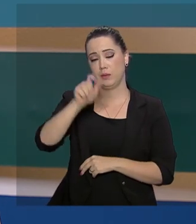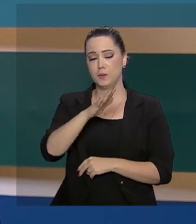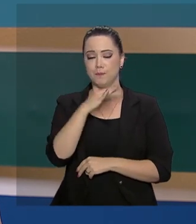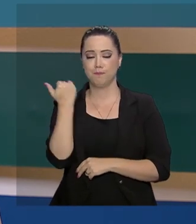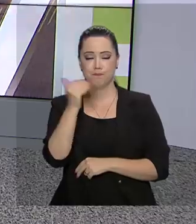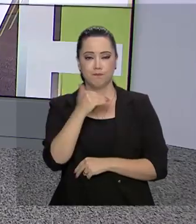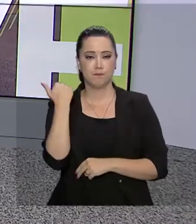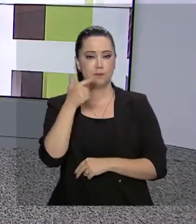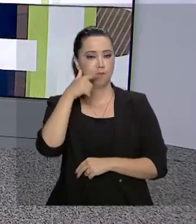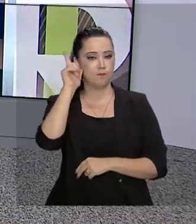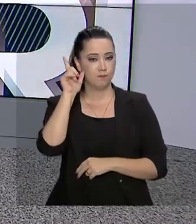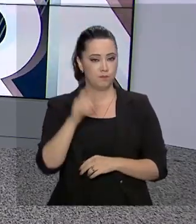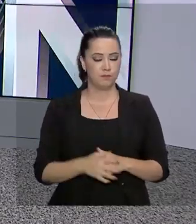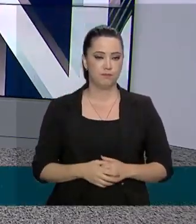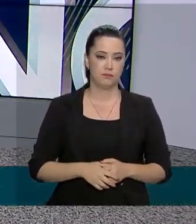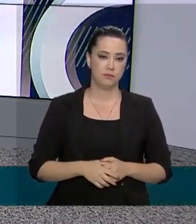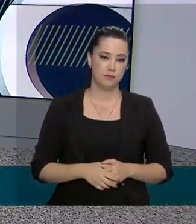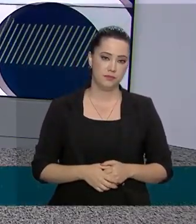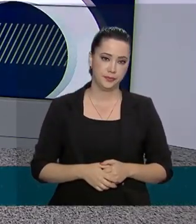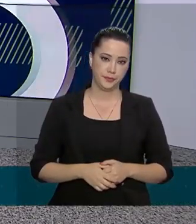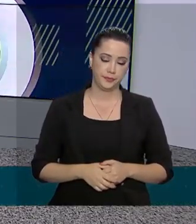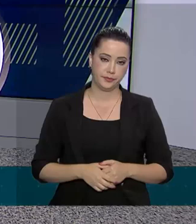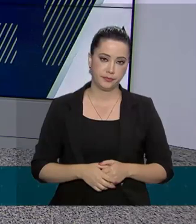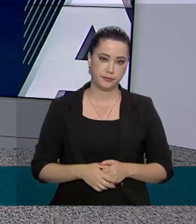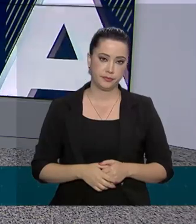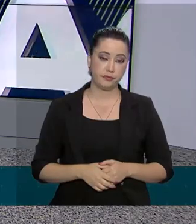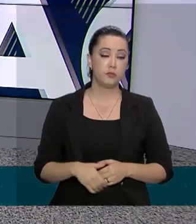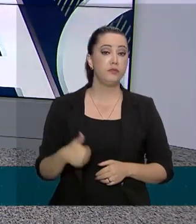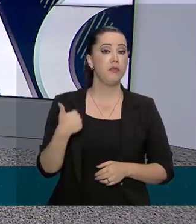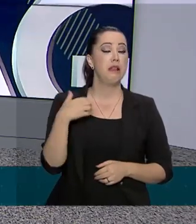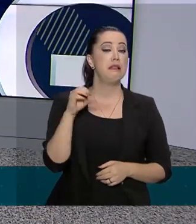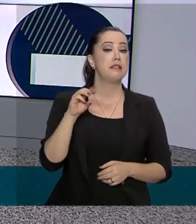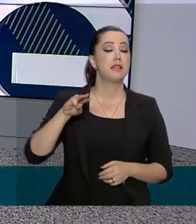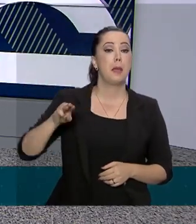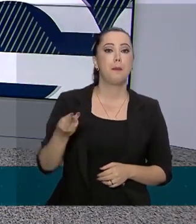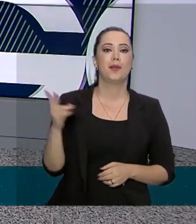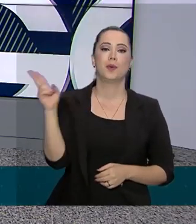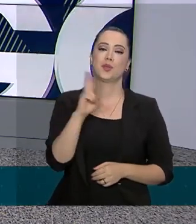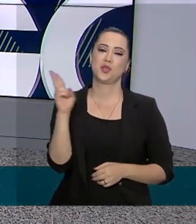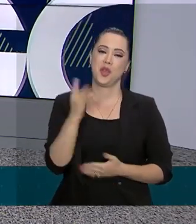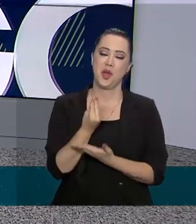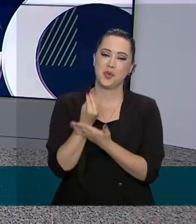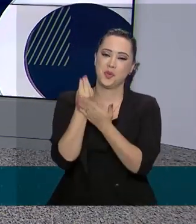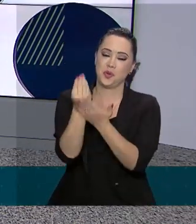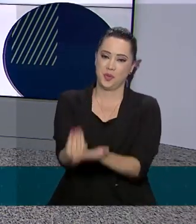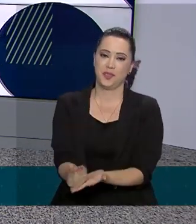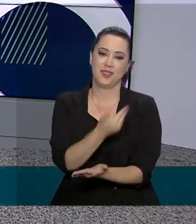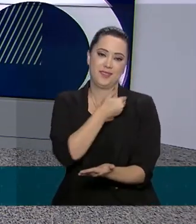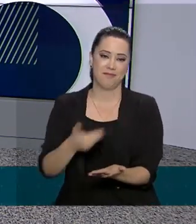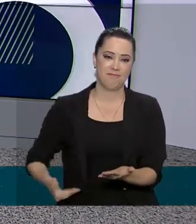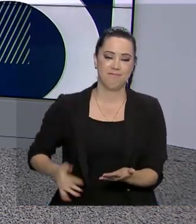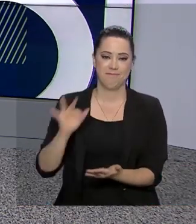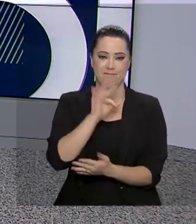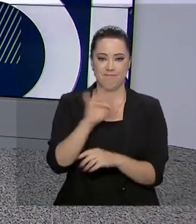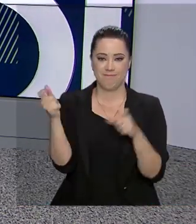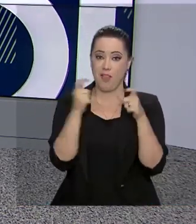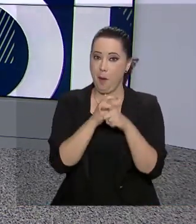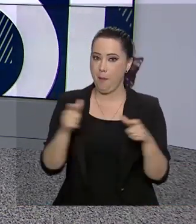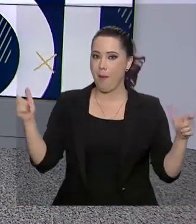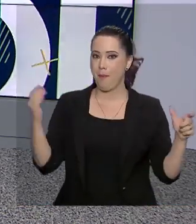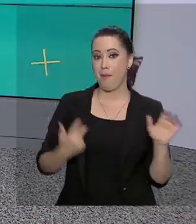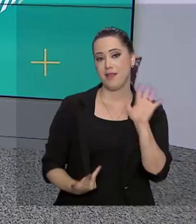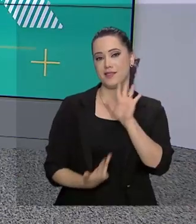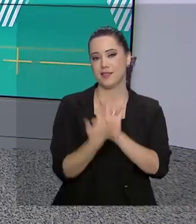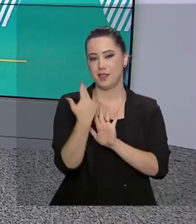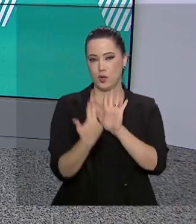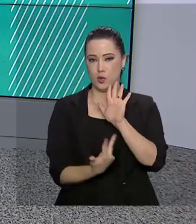ontem. 100 milhões de reais vão ser disponibilizados pelo governo federal para ampliar o número de cirurgias